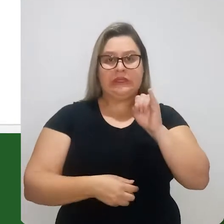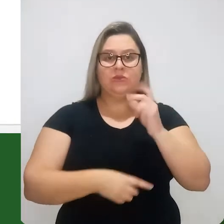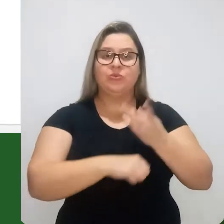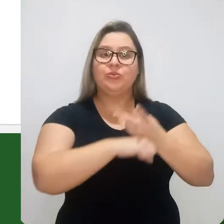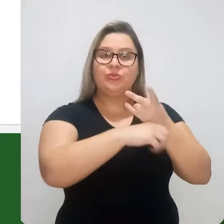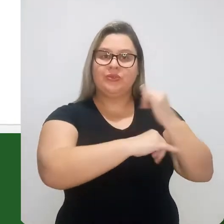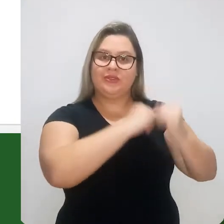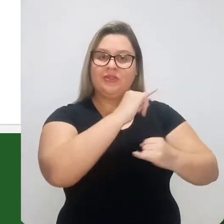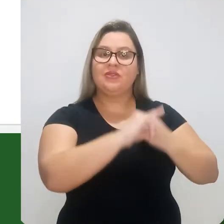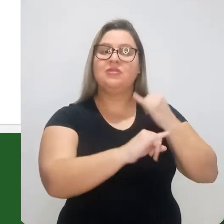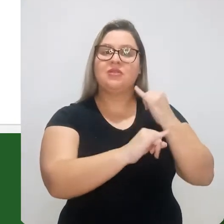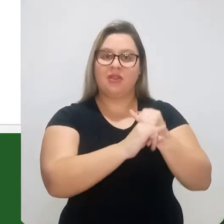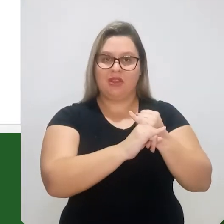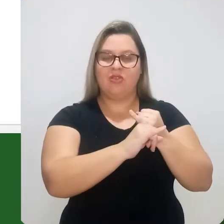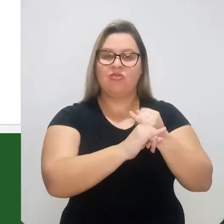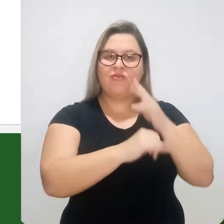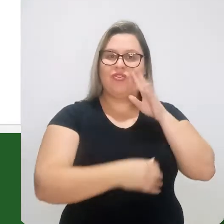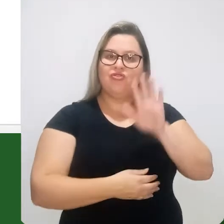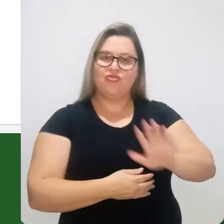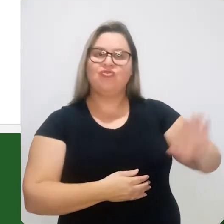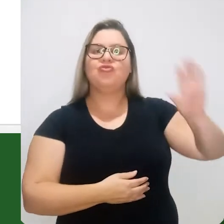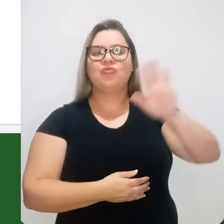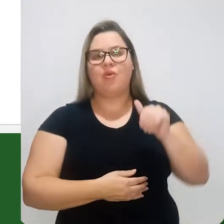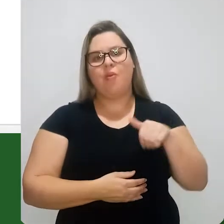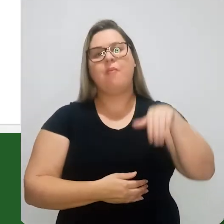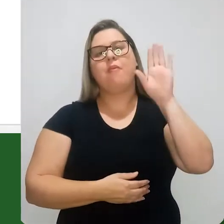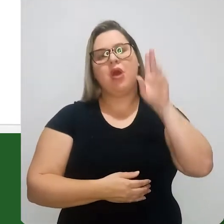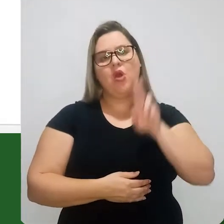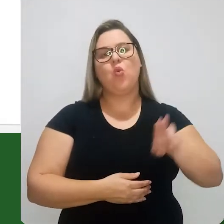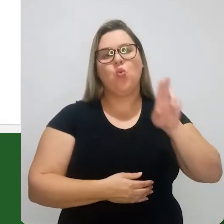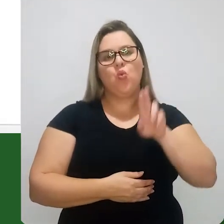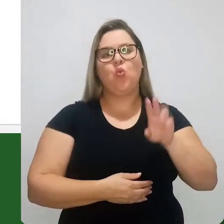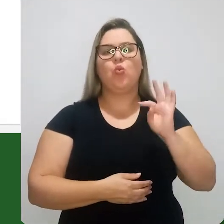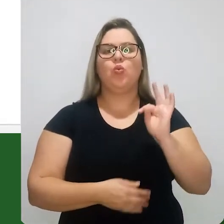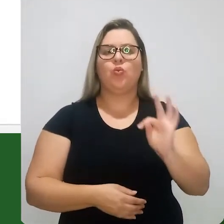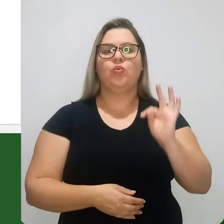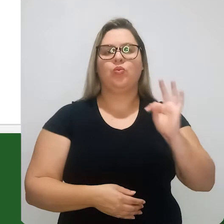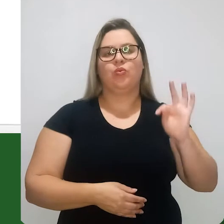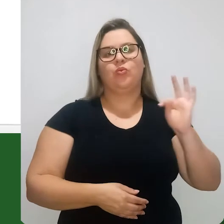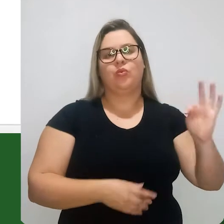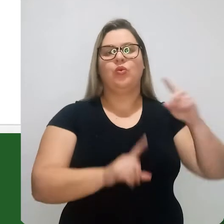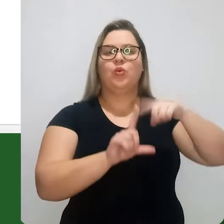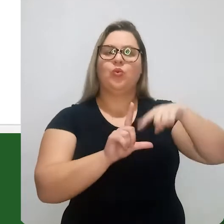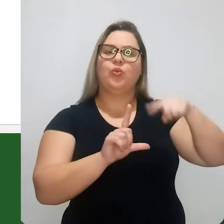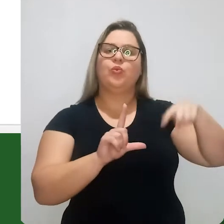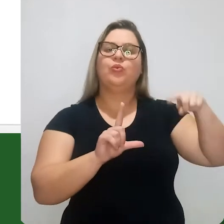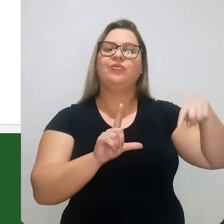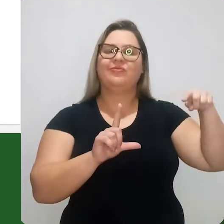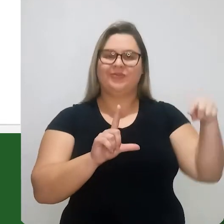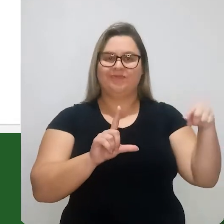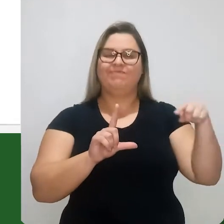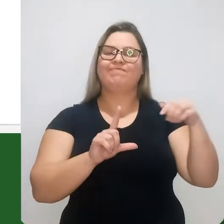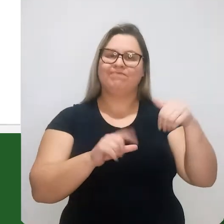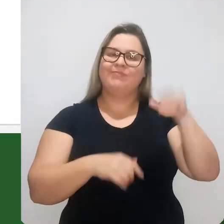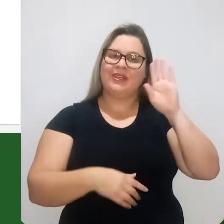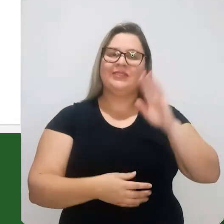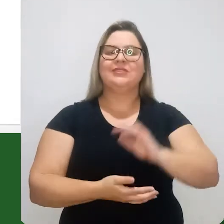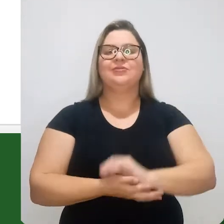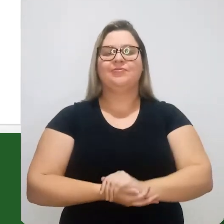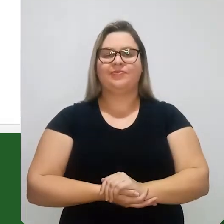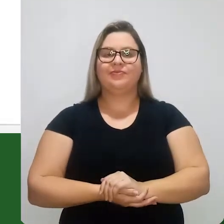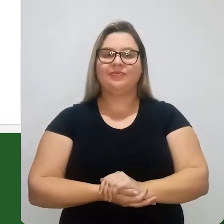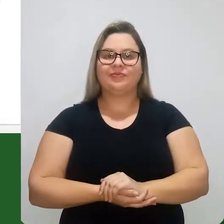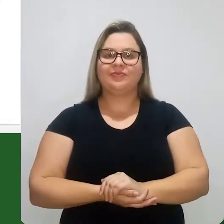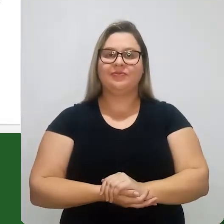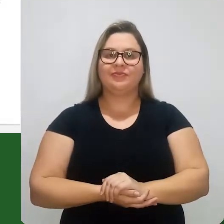diagrama. Então, se forem procurar na internet, em geral, o curvas TTT é o